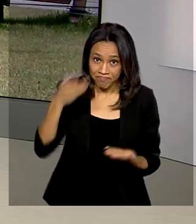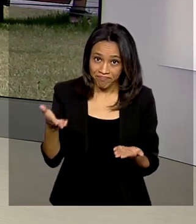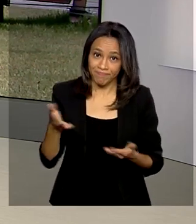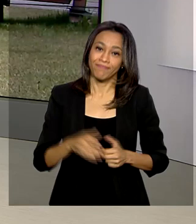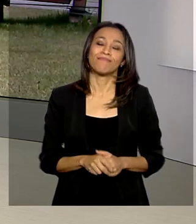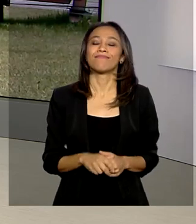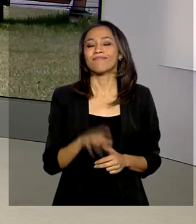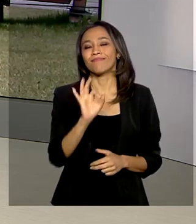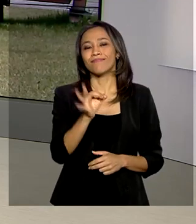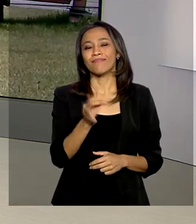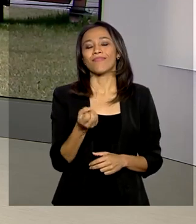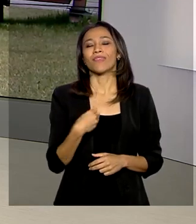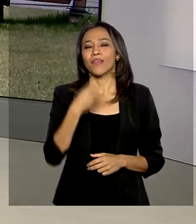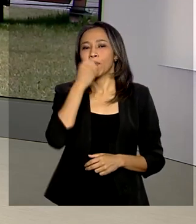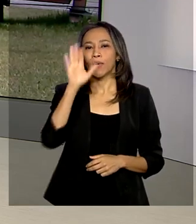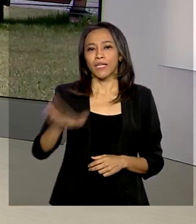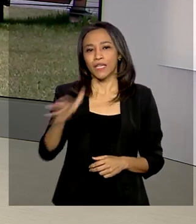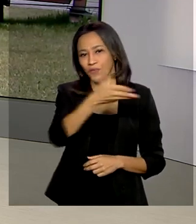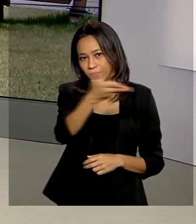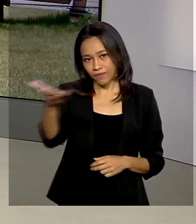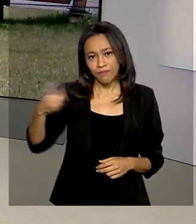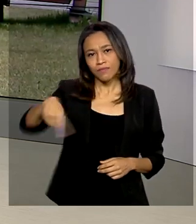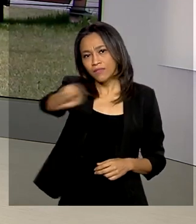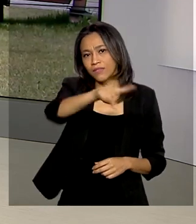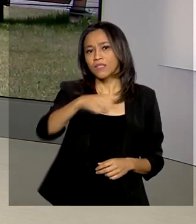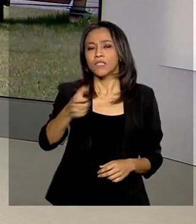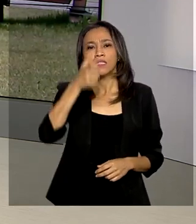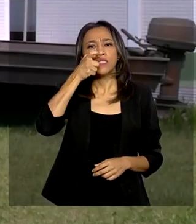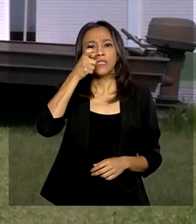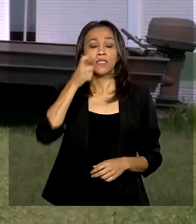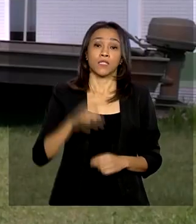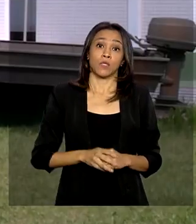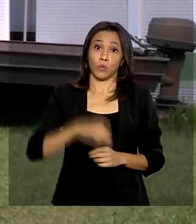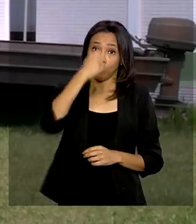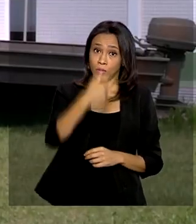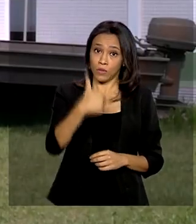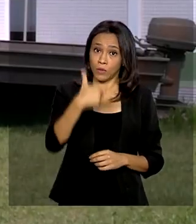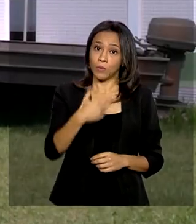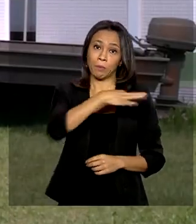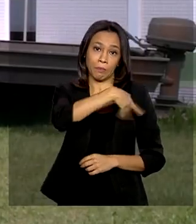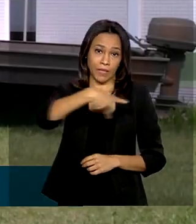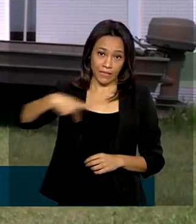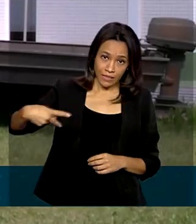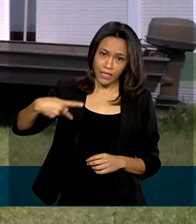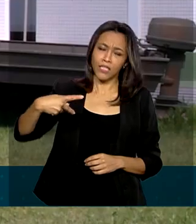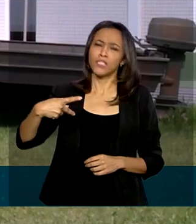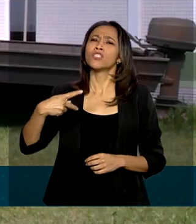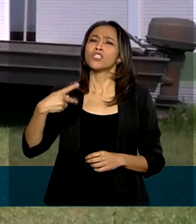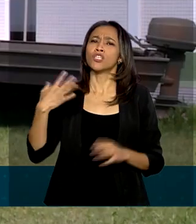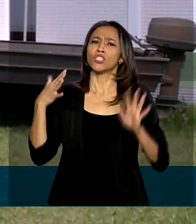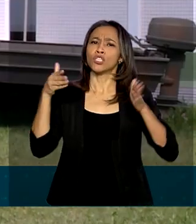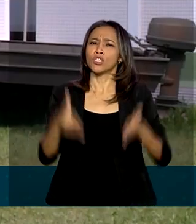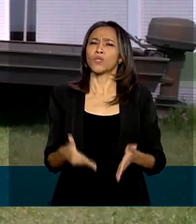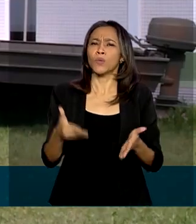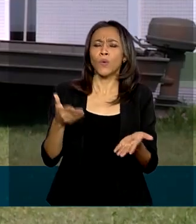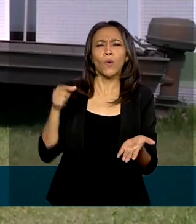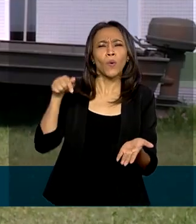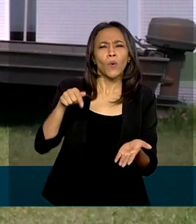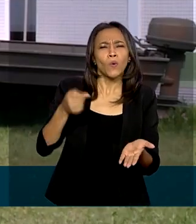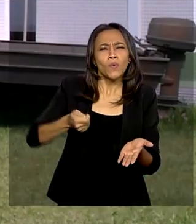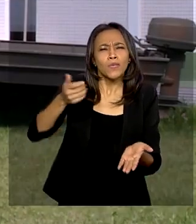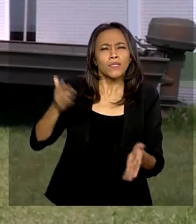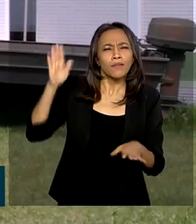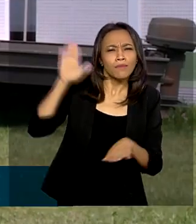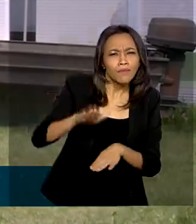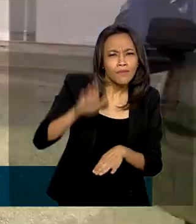Perfeito, Renata, boa tarde a você, todos os que estão nos assistindo. O vice-presidente Hamilton Mourão chegou no final da manhã aqui em Marabá, na região sudeste